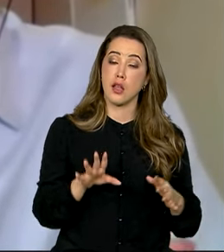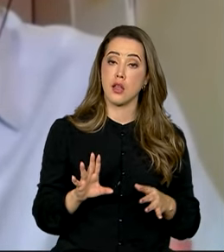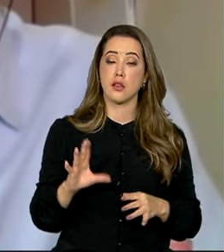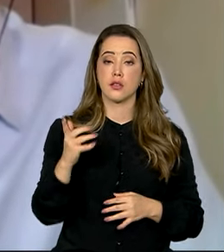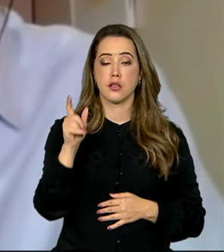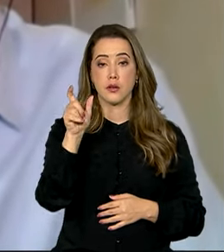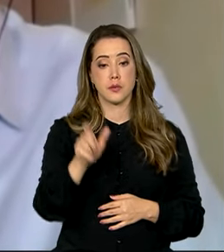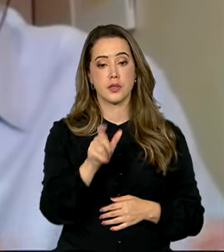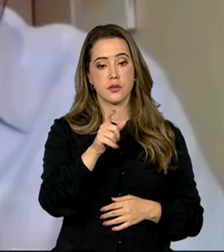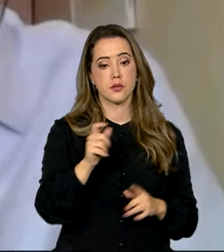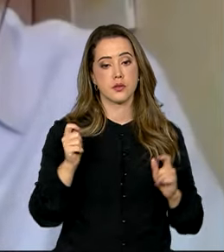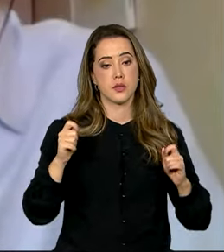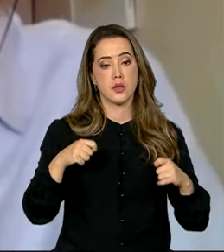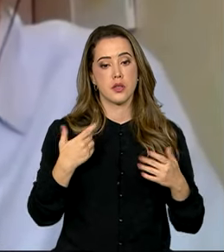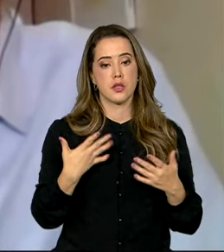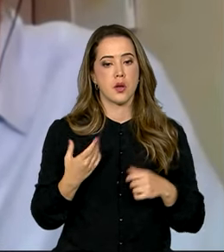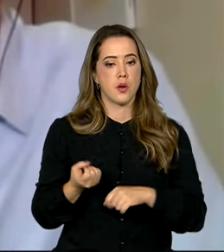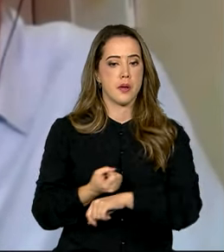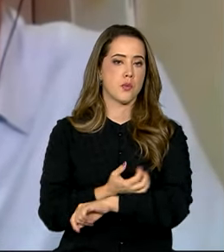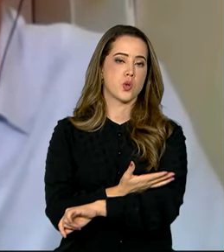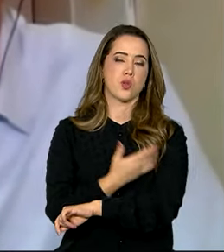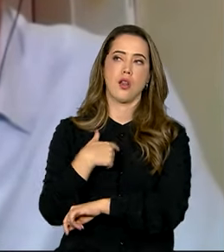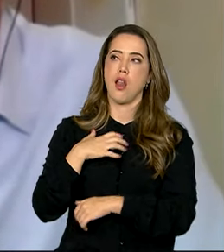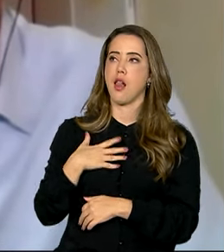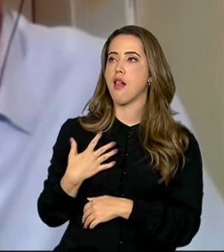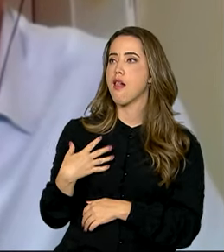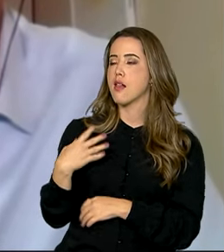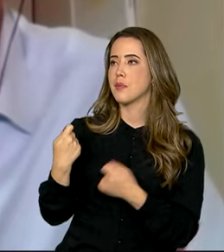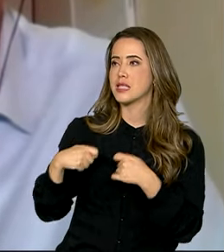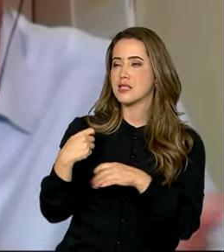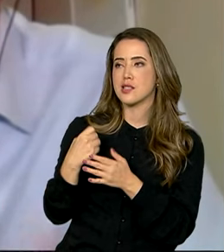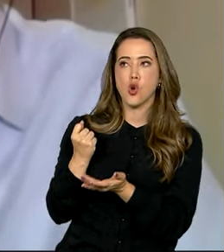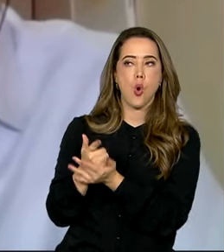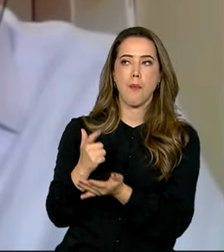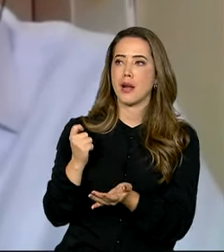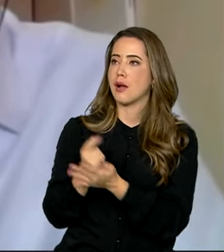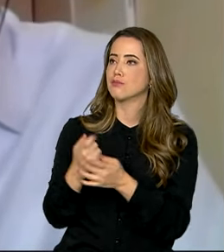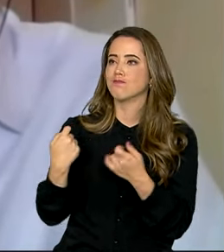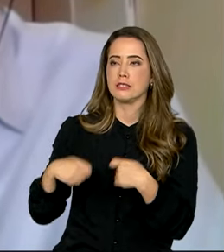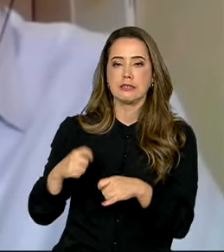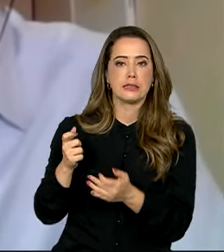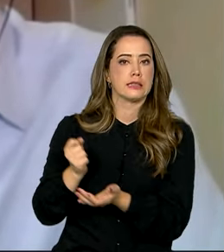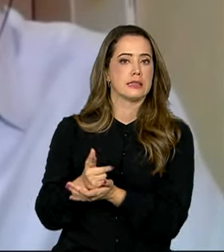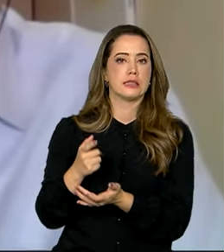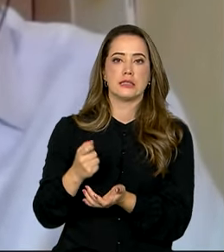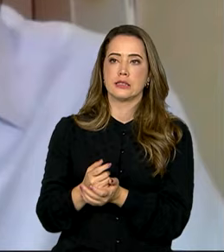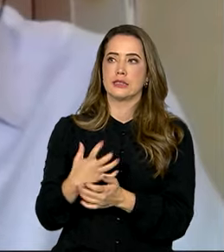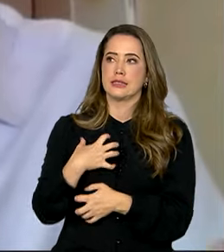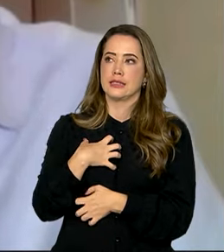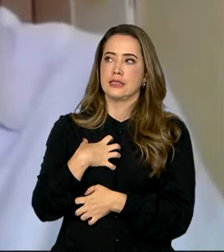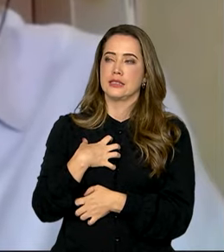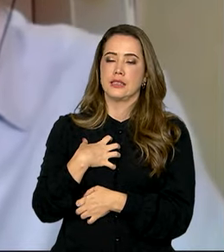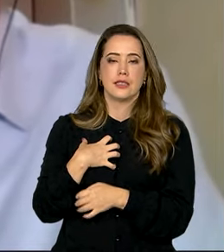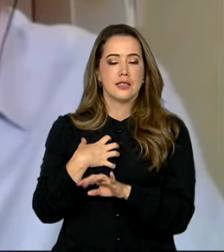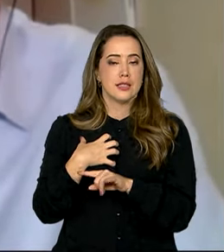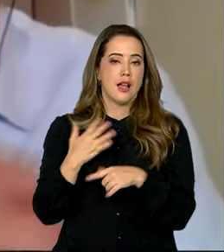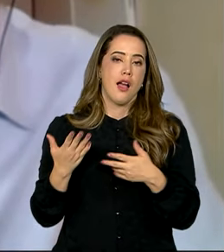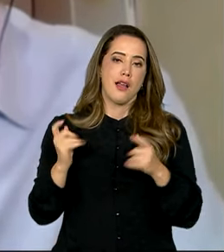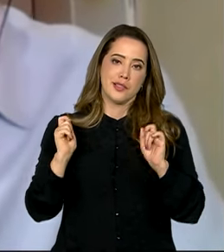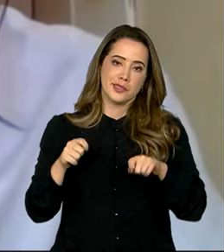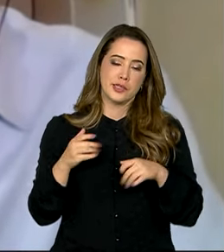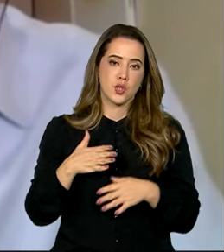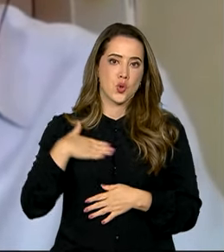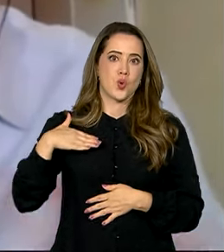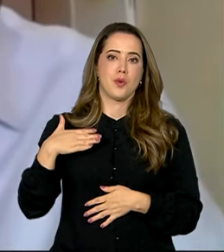E com isso, isso causa um apelo emocional nas pessoas, né? Causa um apelo emocional na gente. E aí, às vezes, você é pego de